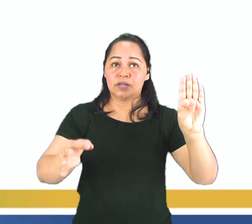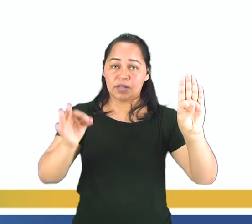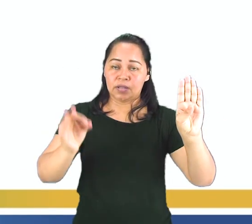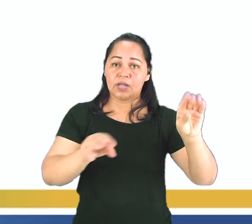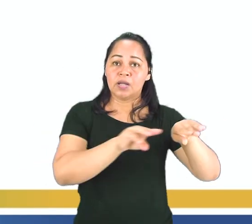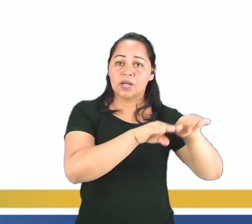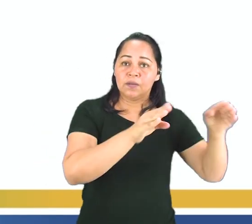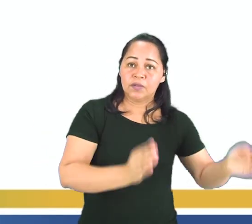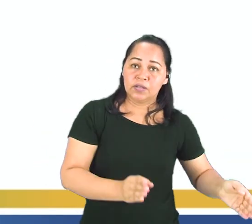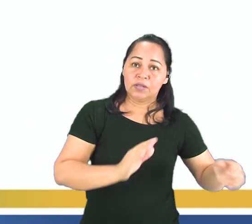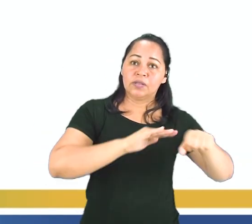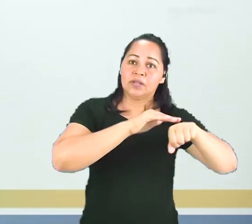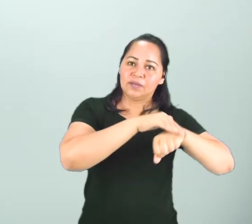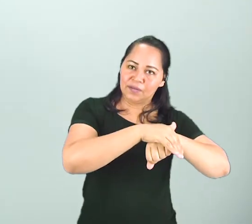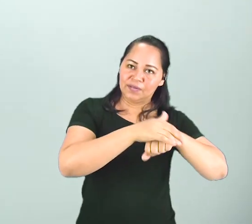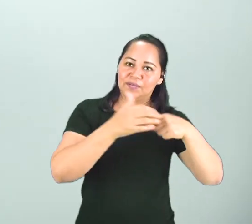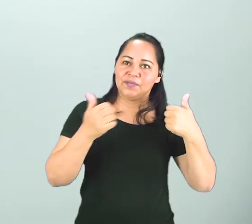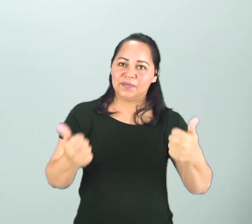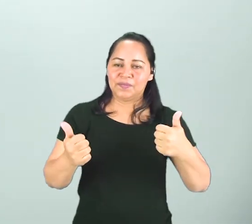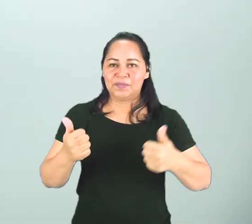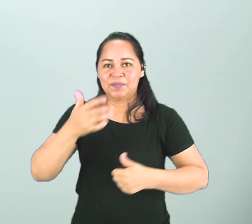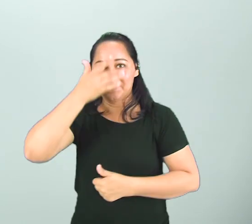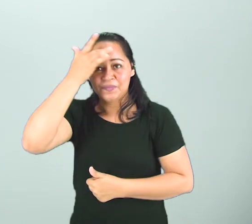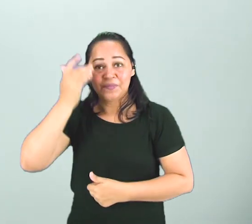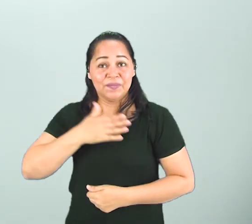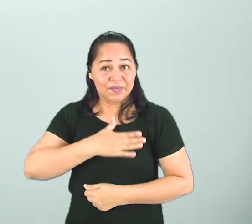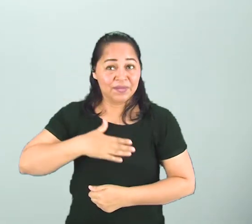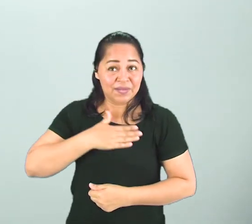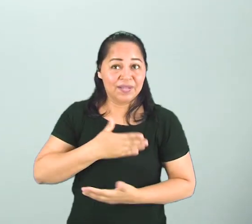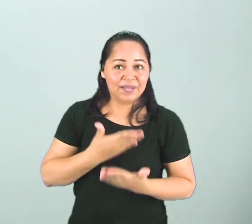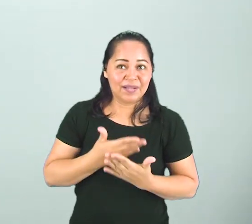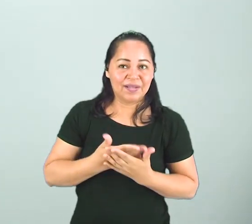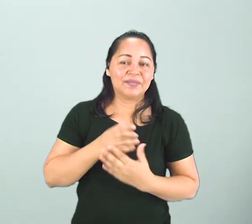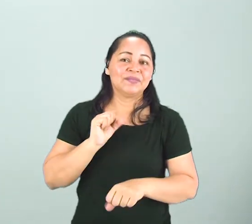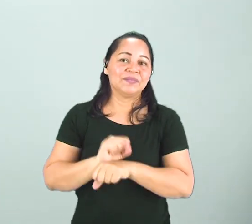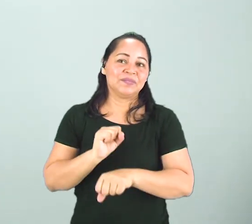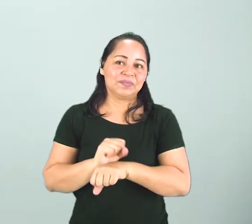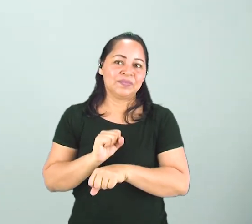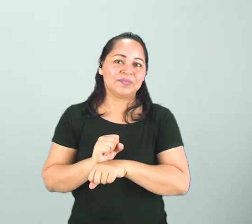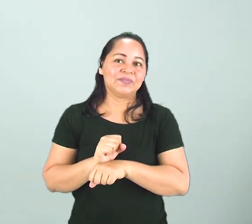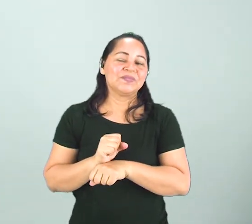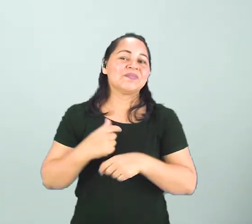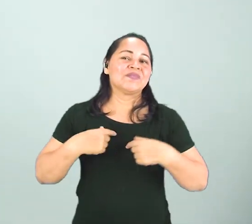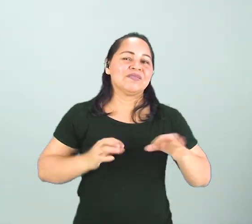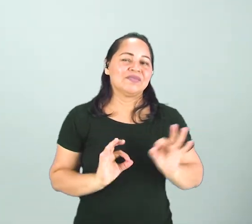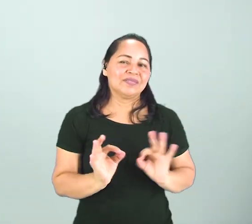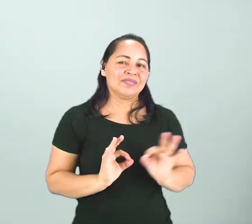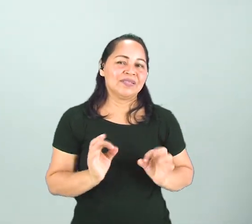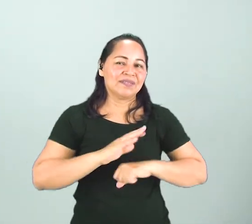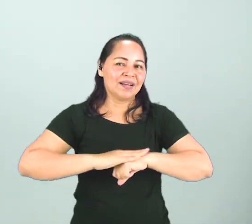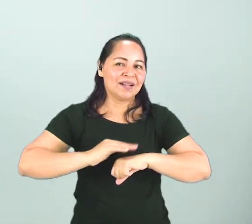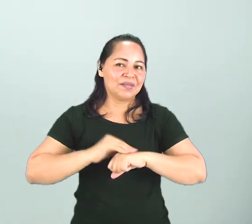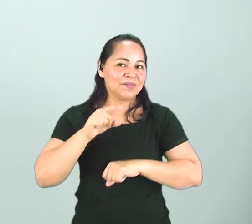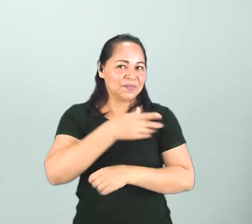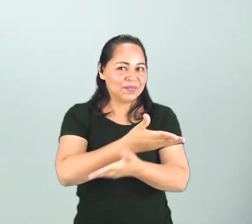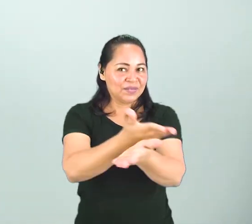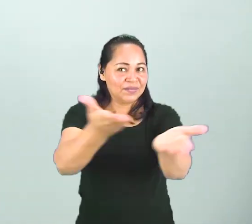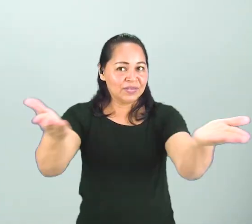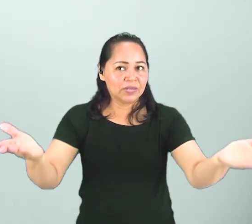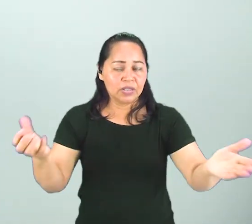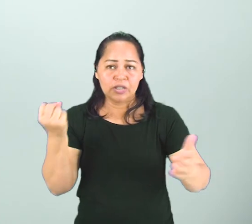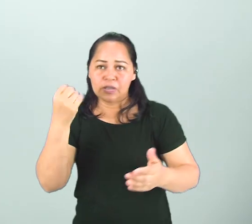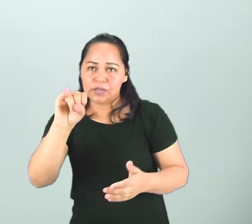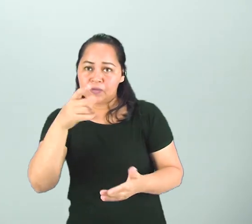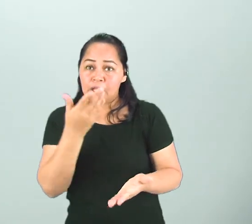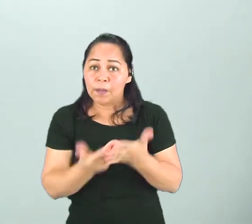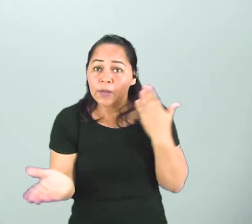noite. E aí, pessoal? Gostaram dessa aula? Espero que sim. Preparei ela com muito carinho para vocês. Olha só. Caso você tenha